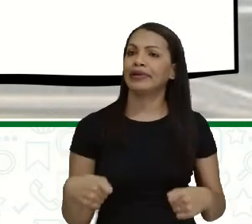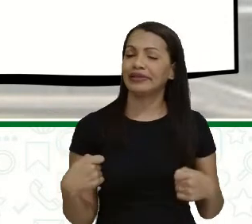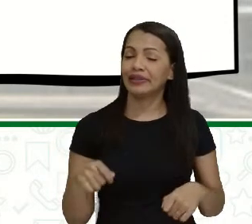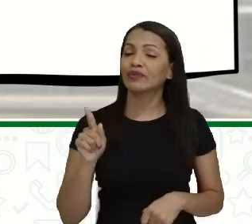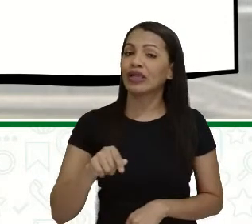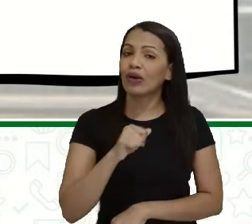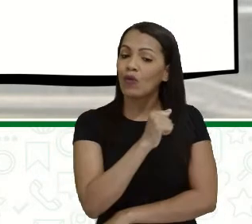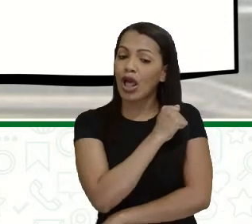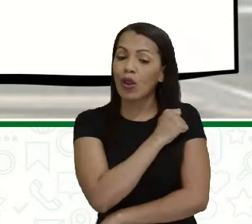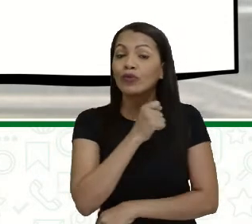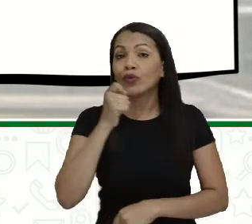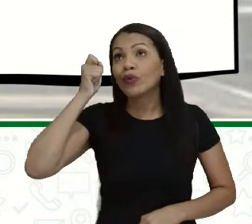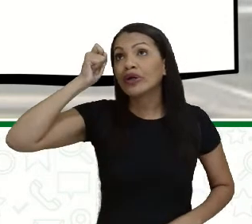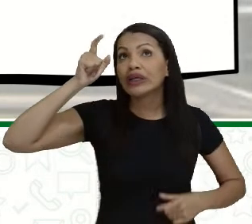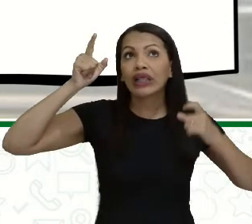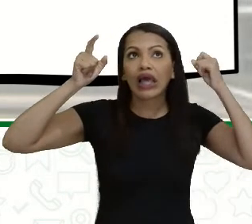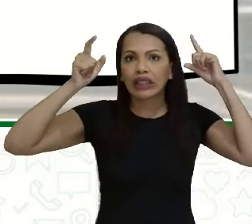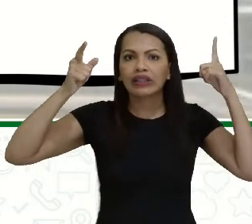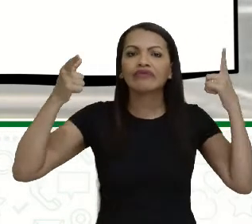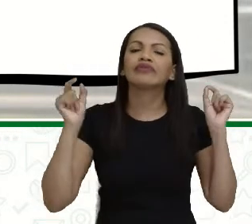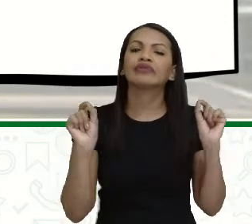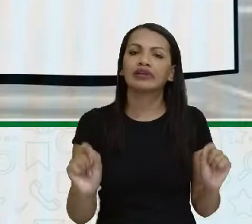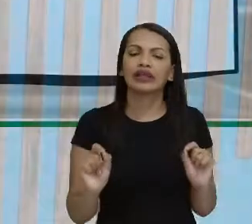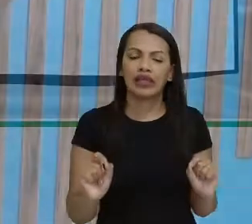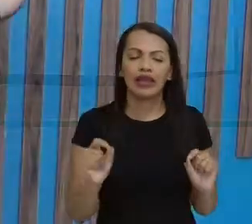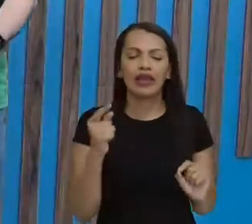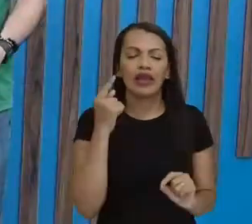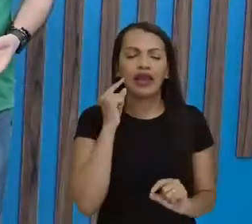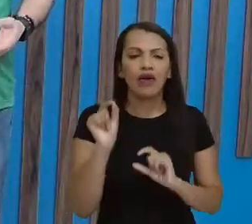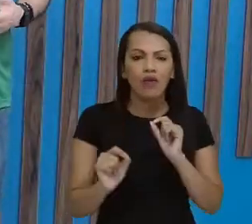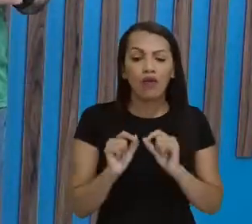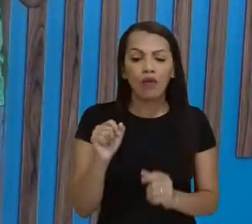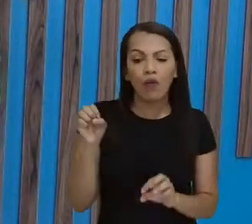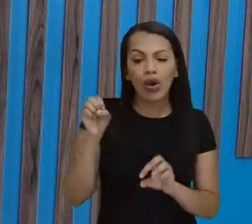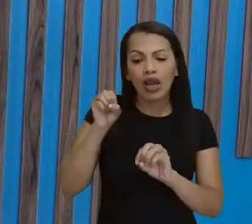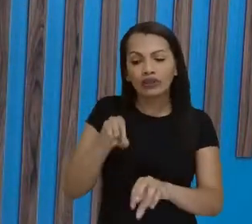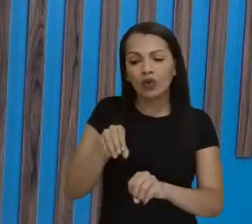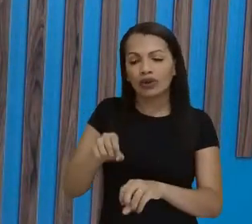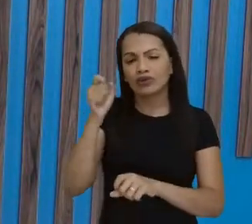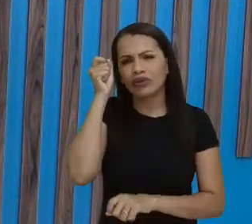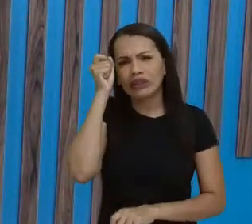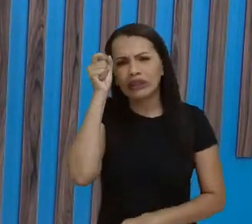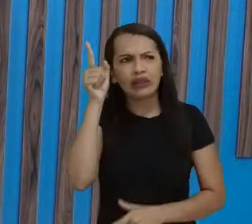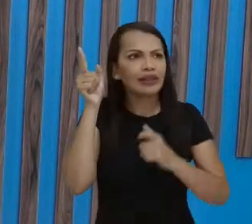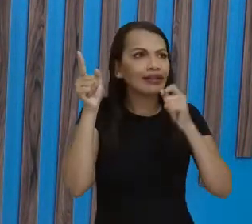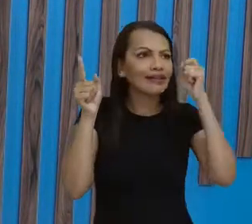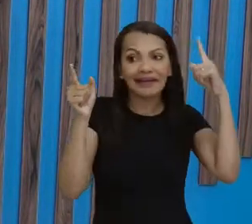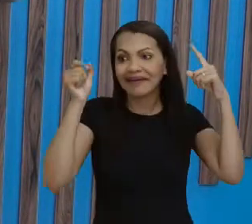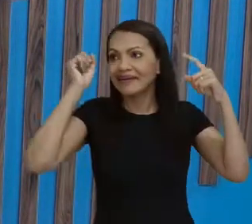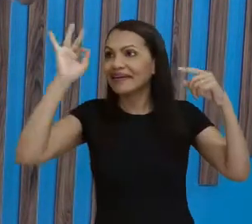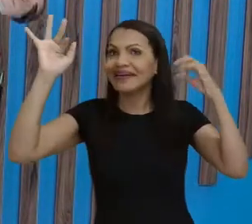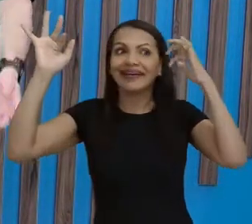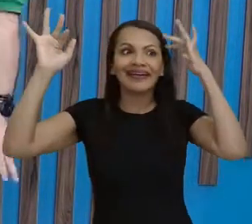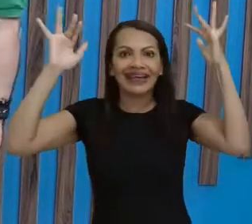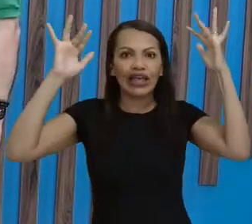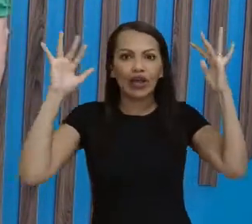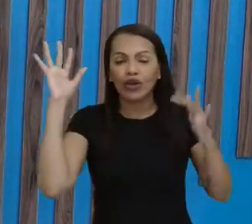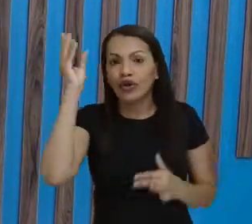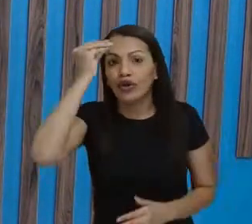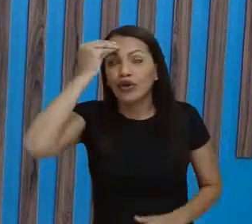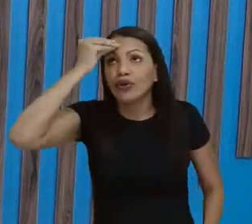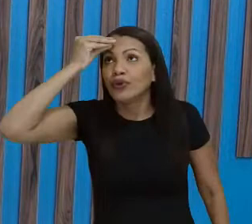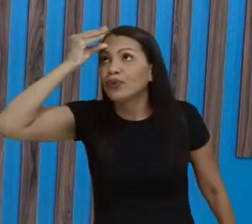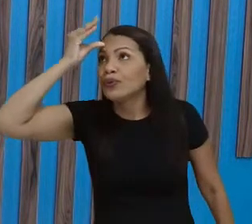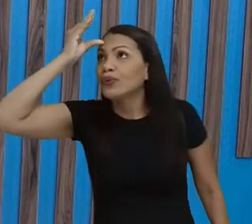dentro dessa perspectiva da educação mais criativa, transformadora, porque ele dizia, né, que